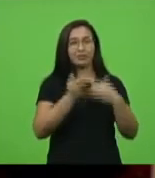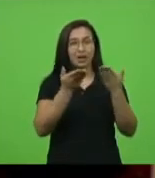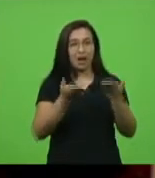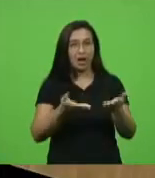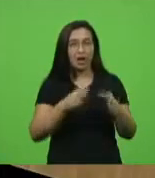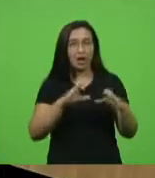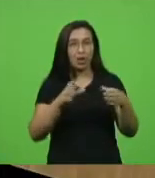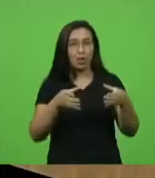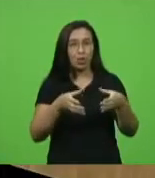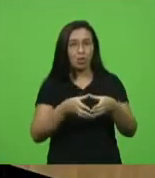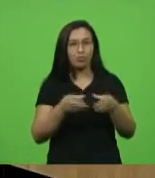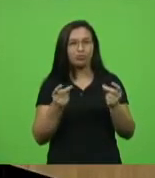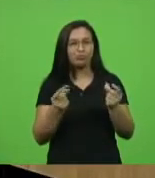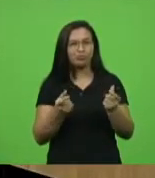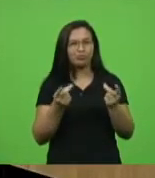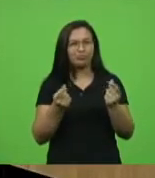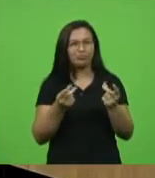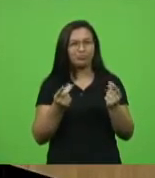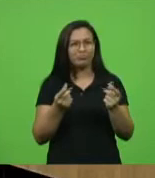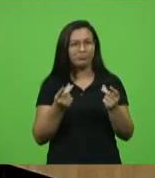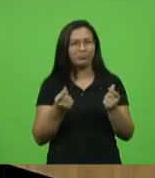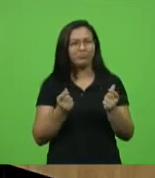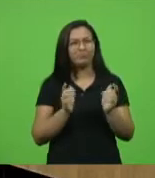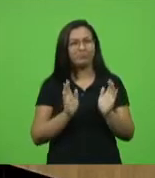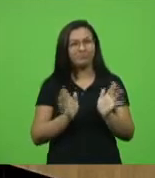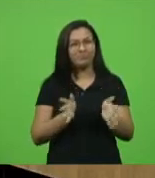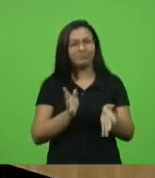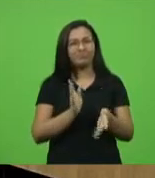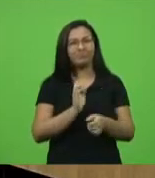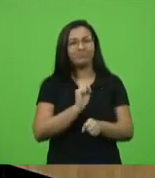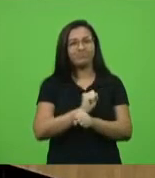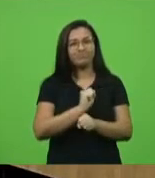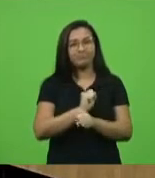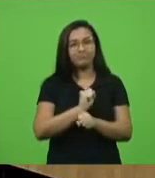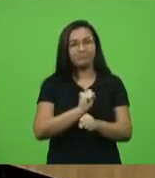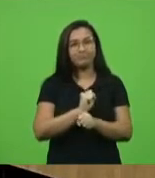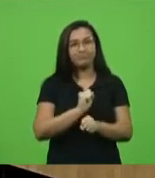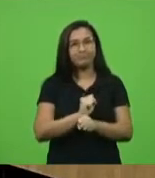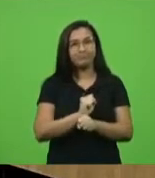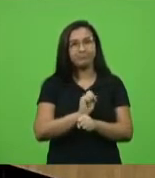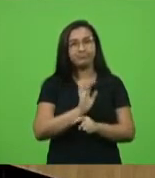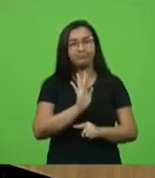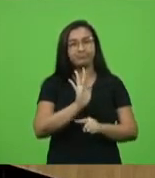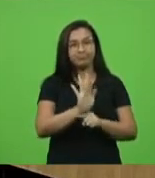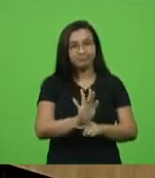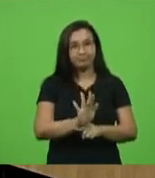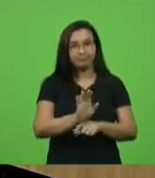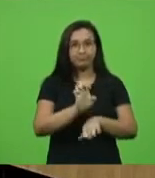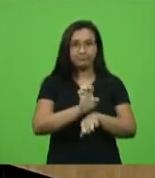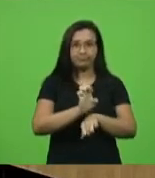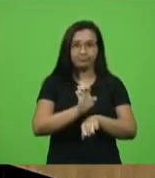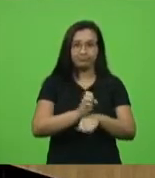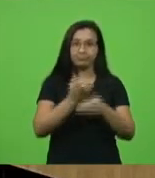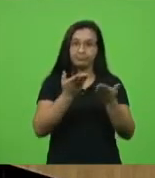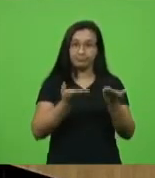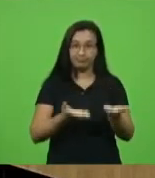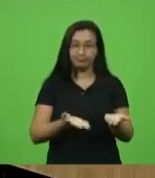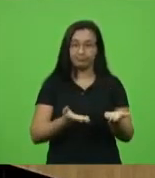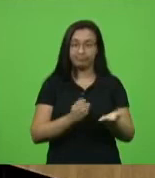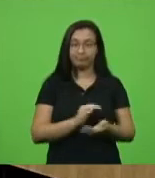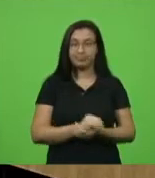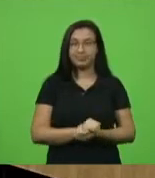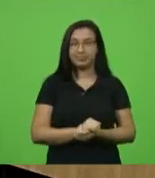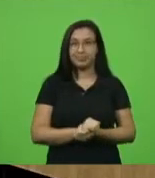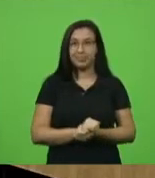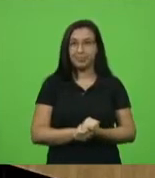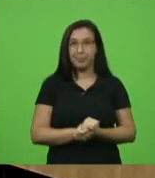muito tempo aguarda, mais que tudo, o envolvimento direto do Estado nas suas políticas. Nós estamos aqui